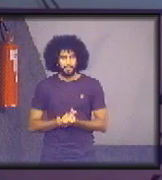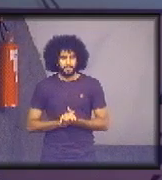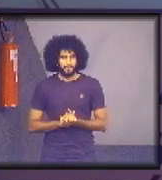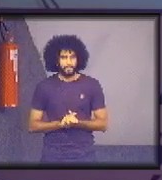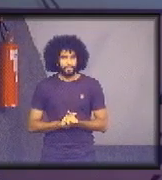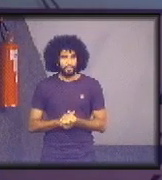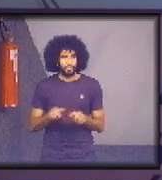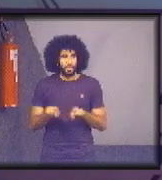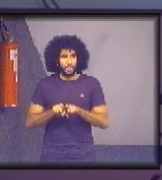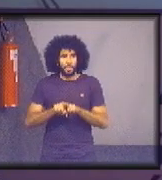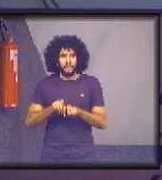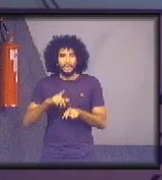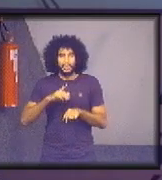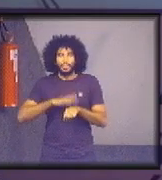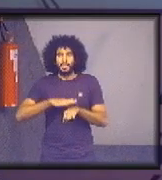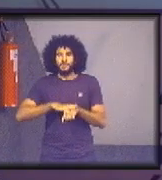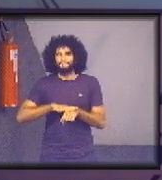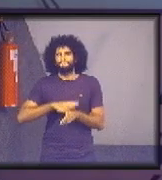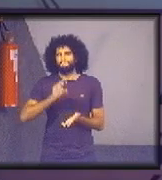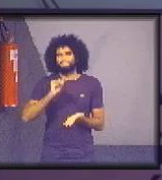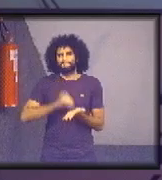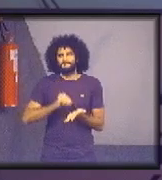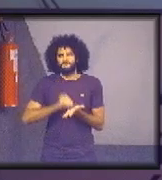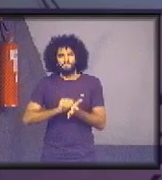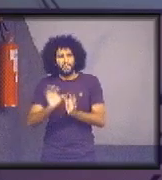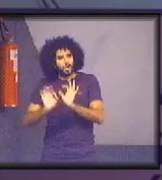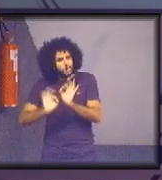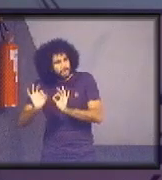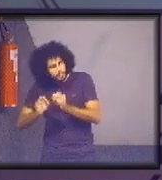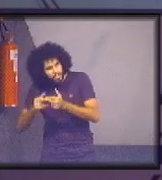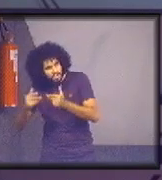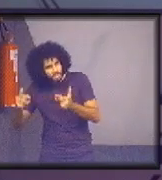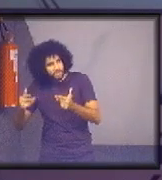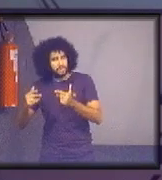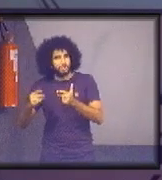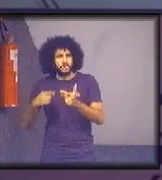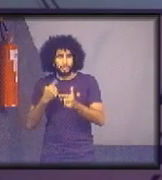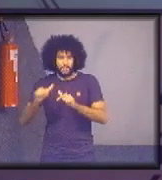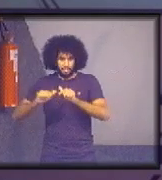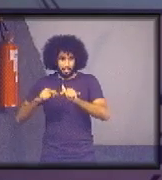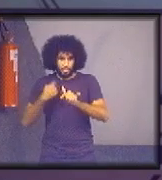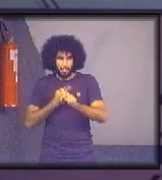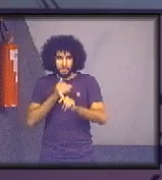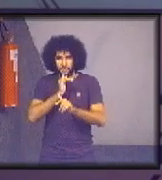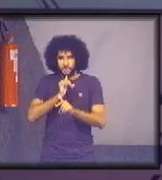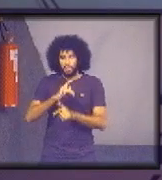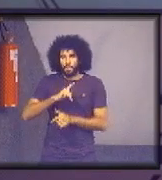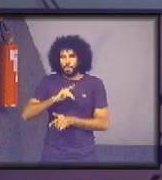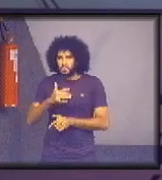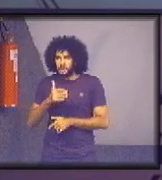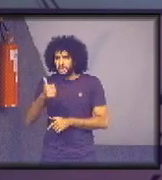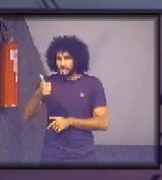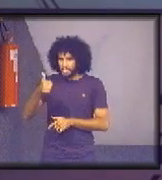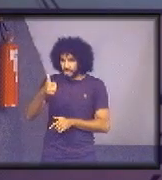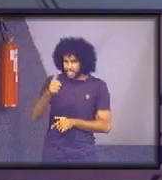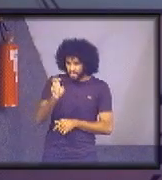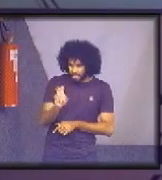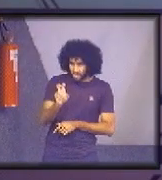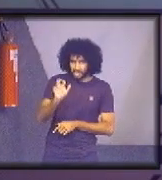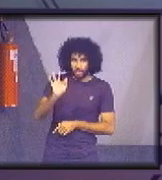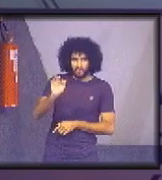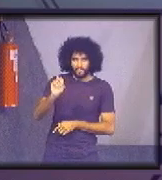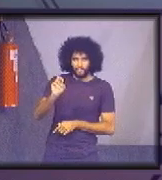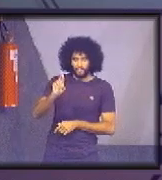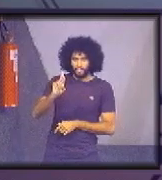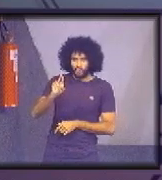problema de tempo que nós temos para resolver esse nosso trabalho, afinal, nós temos 115 fóruns para